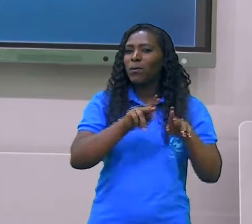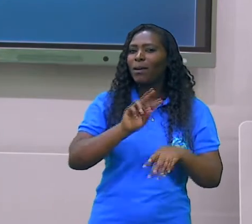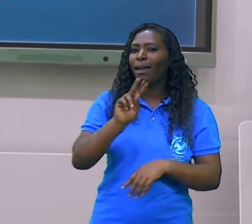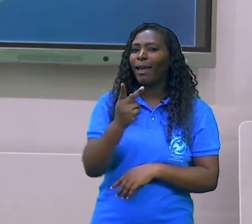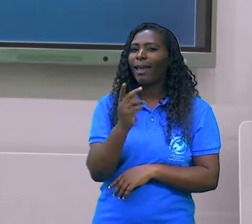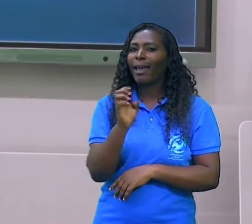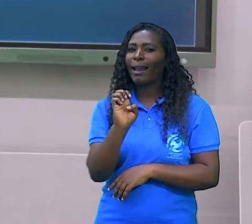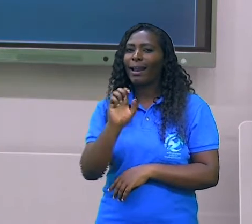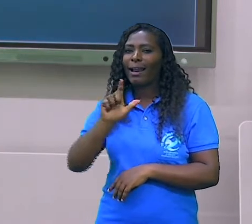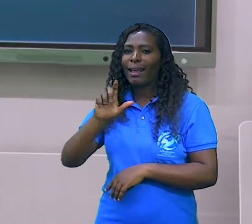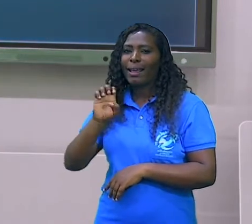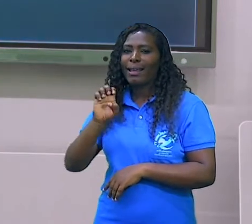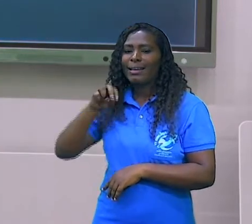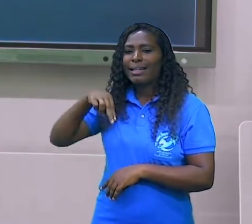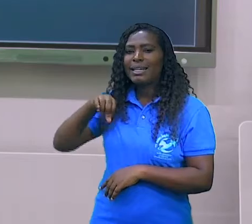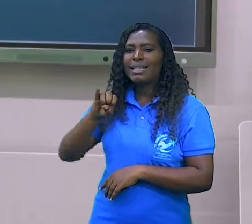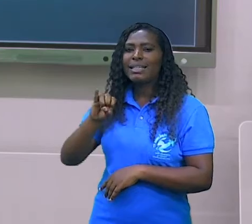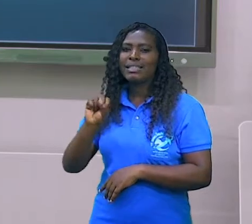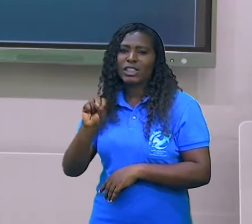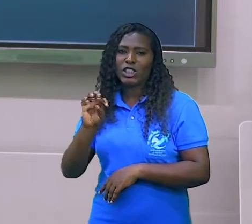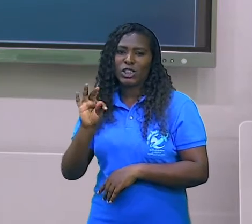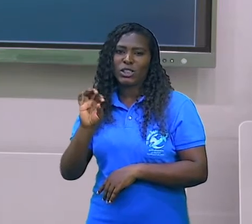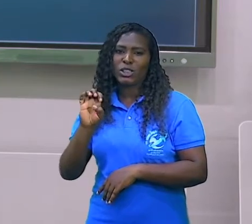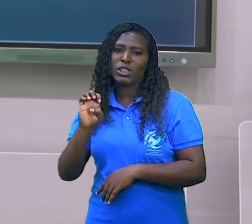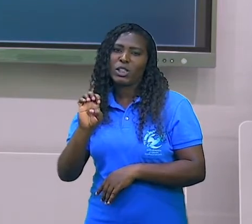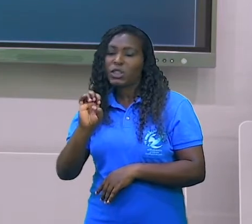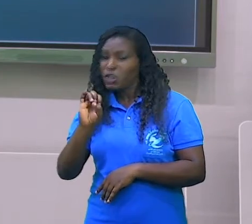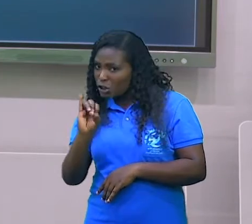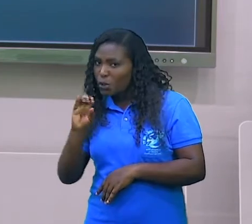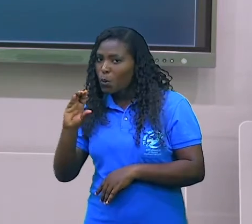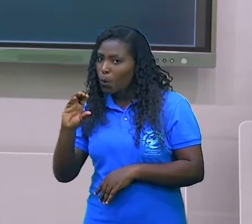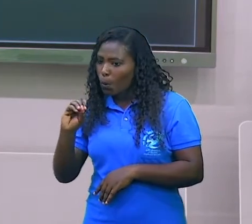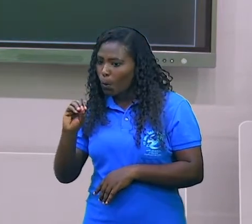cultura grega e helenística para a gente